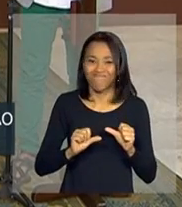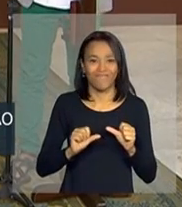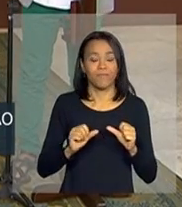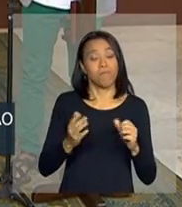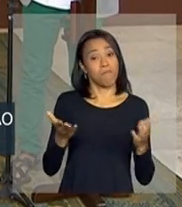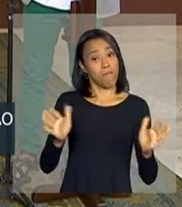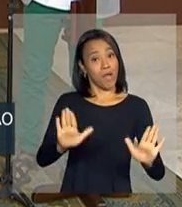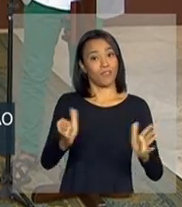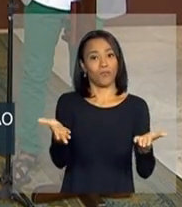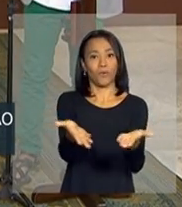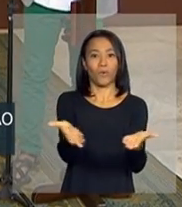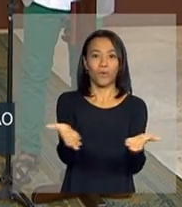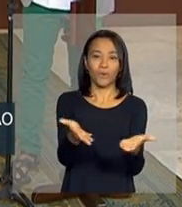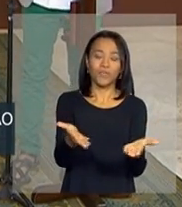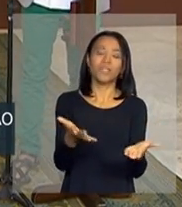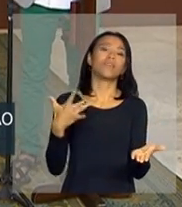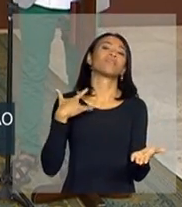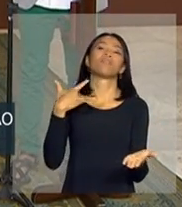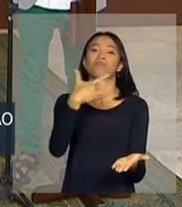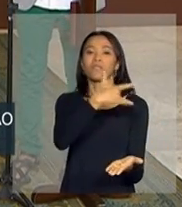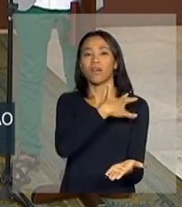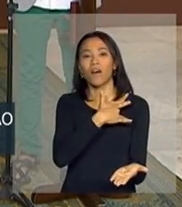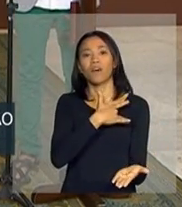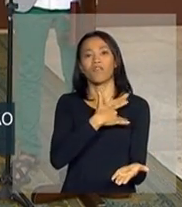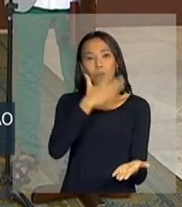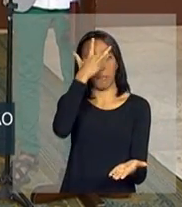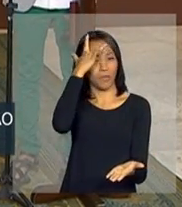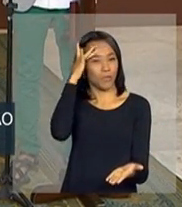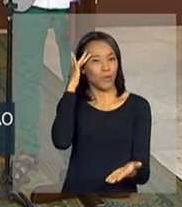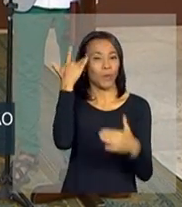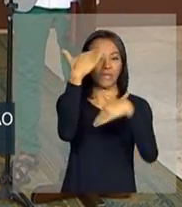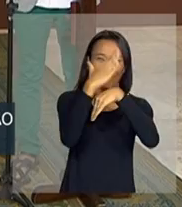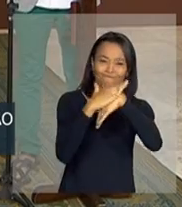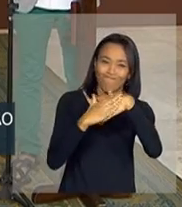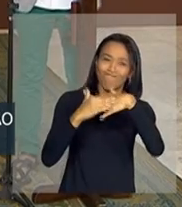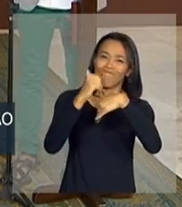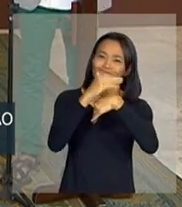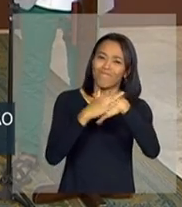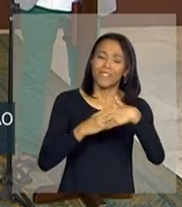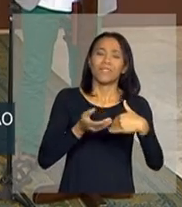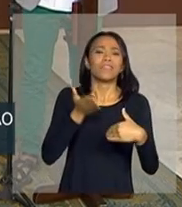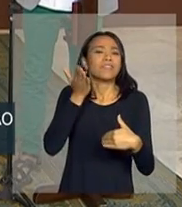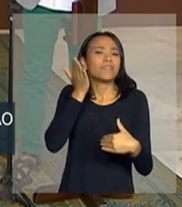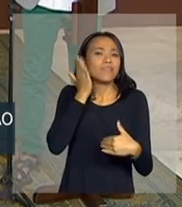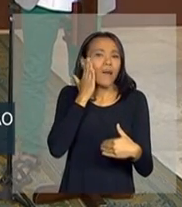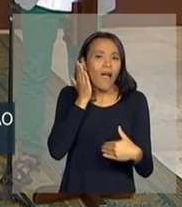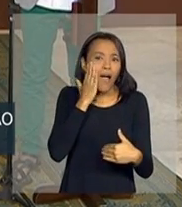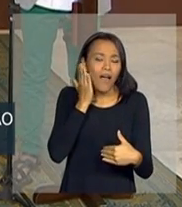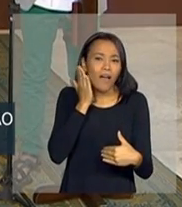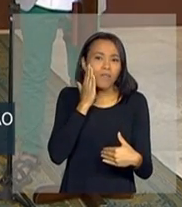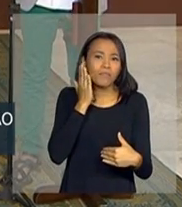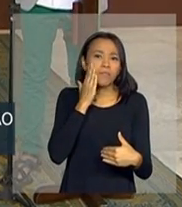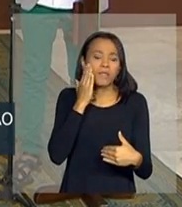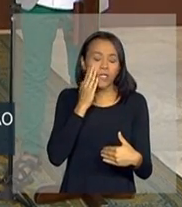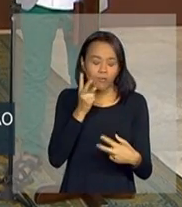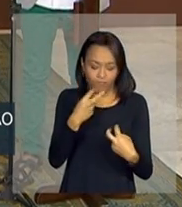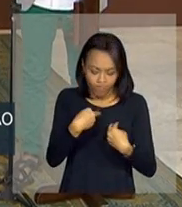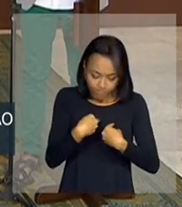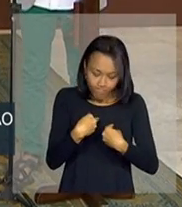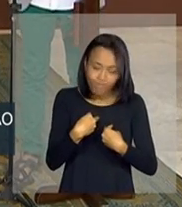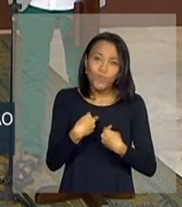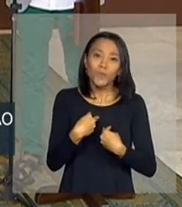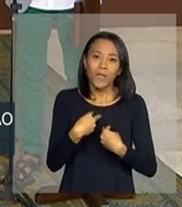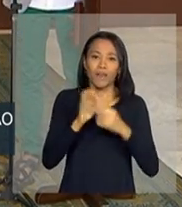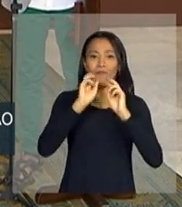é bastante salutar um homem generoso, que reconheça em si a